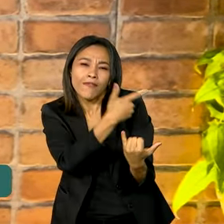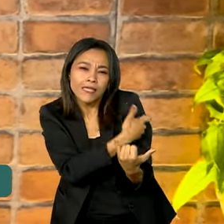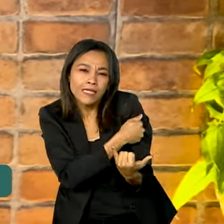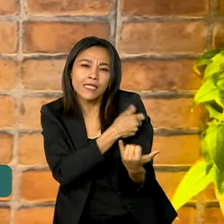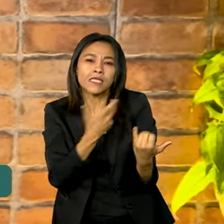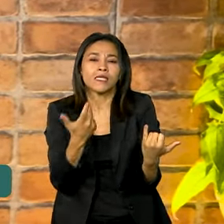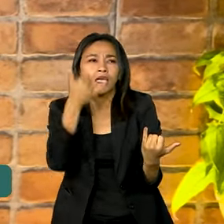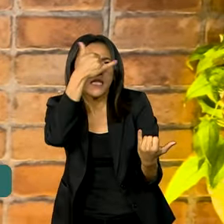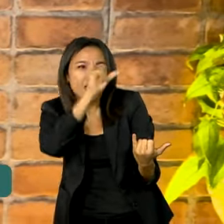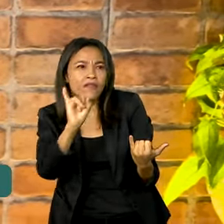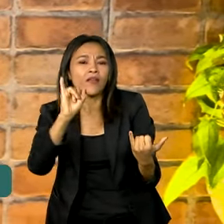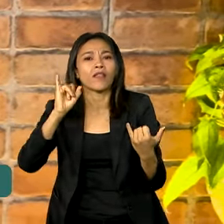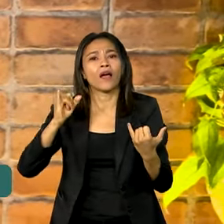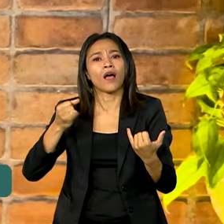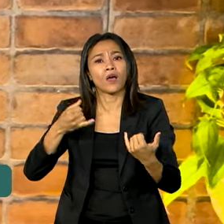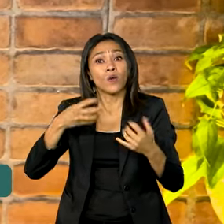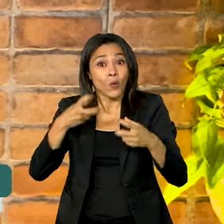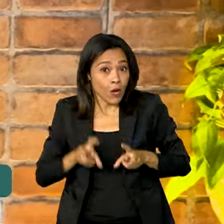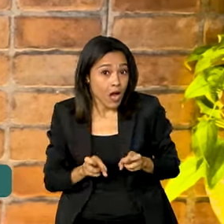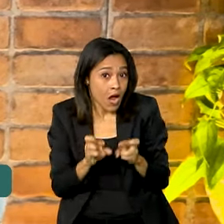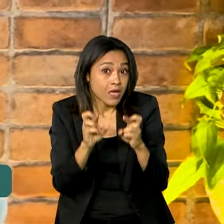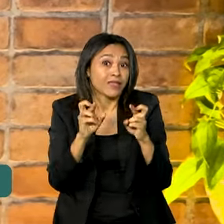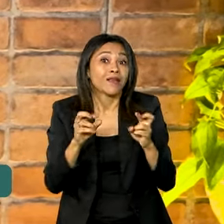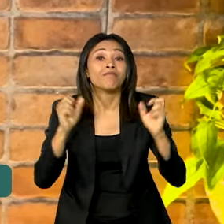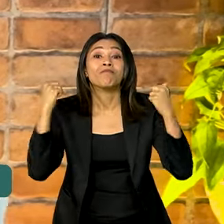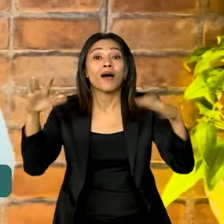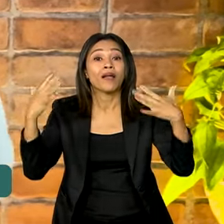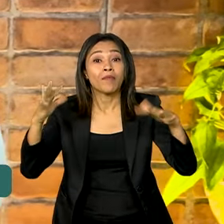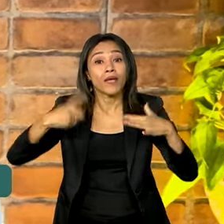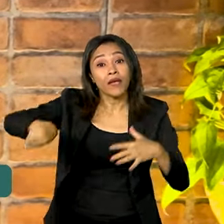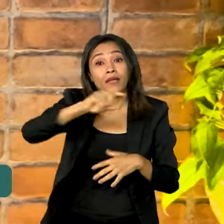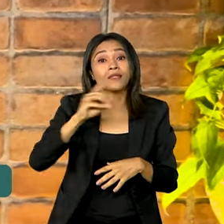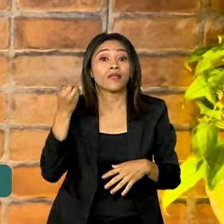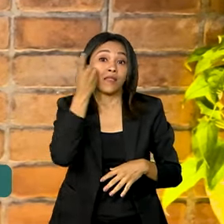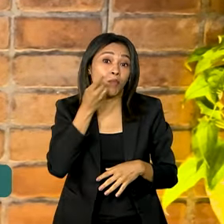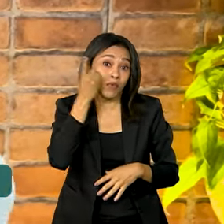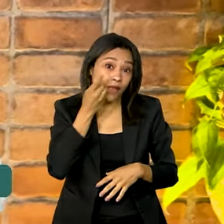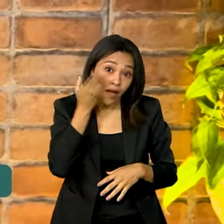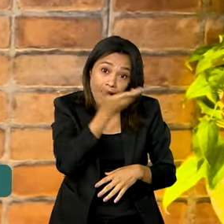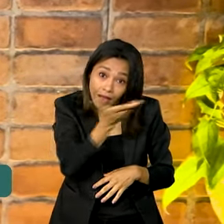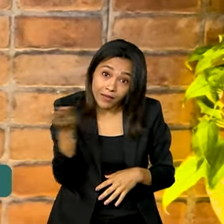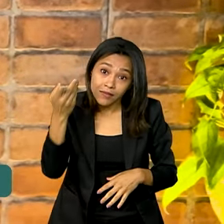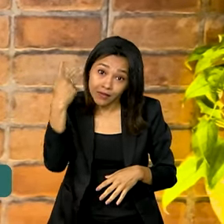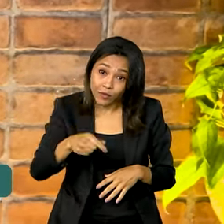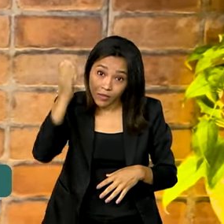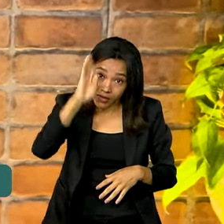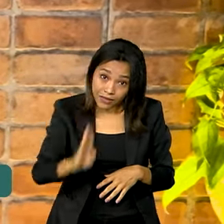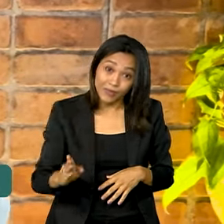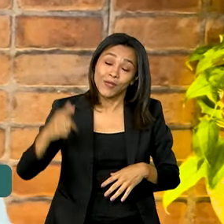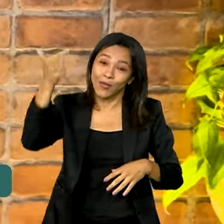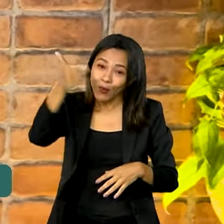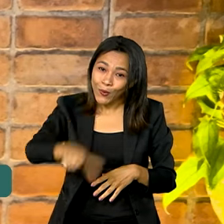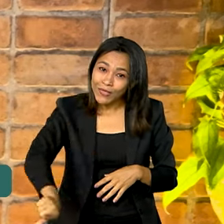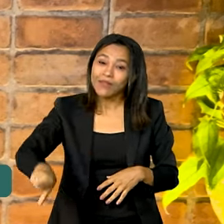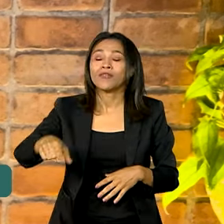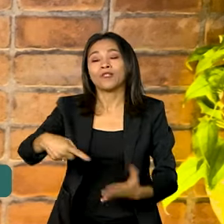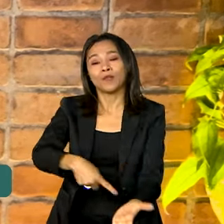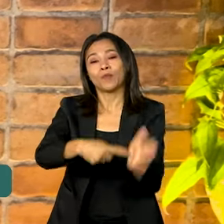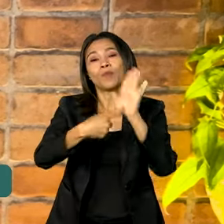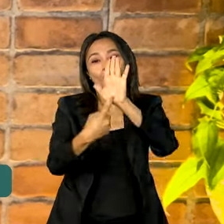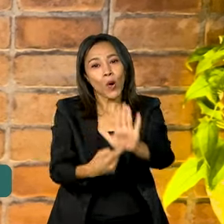contra o câncer. Parabéns a todas as deputadas, ao Parlamento Brasileiro, que, mais uma vez, mostram o seu